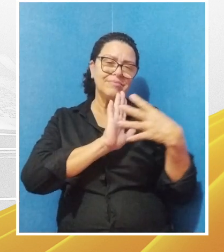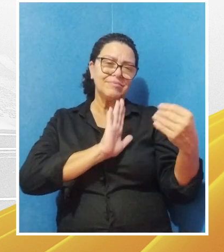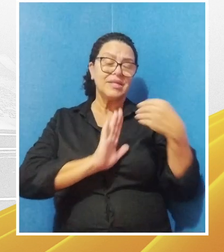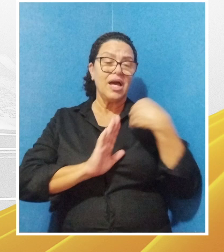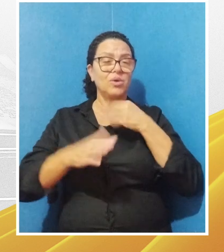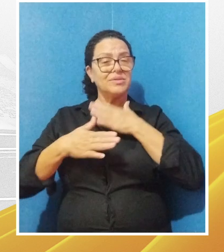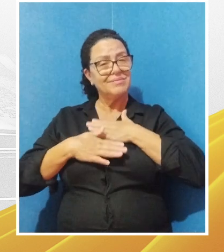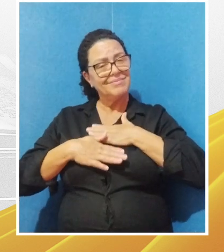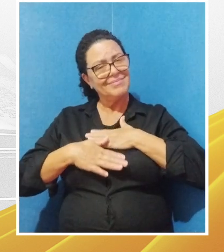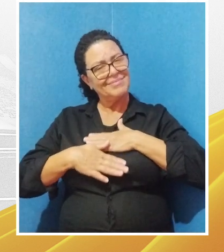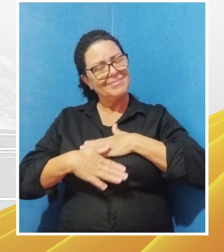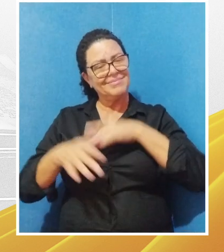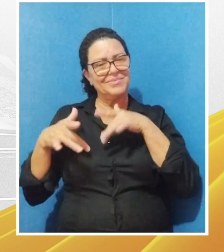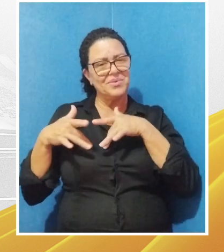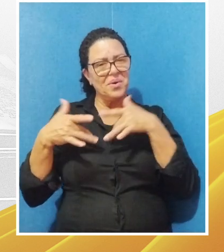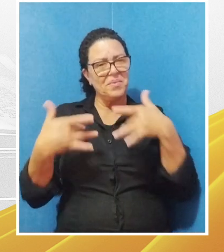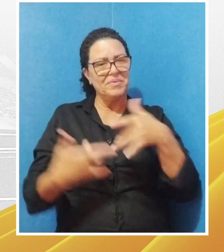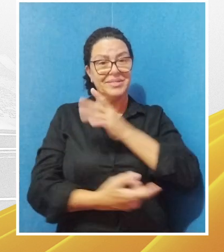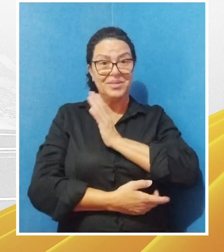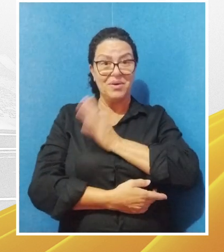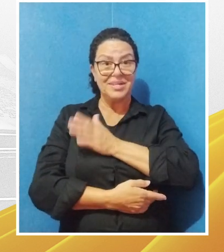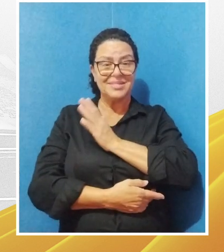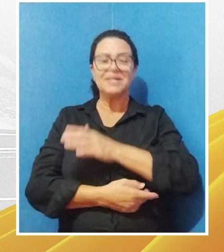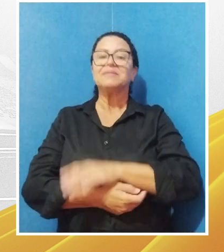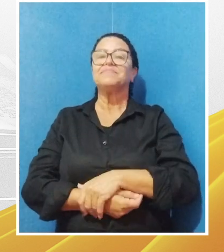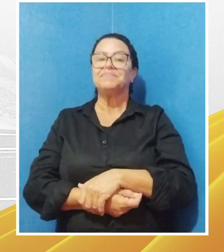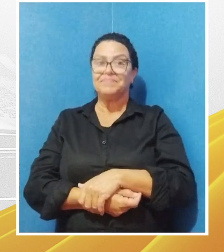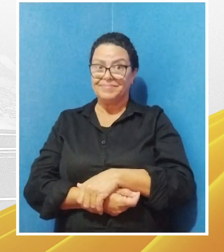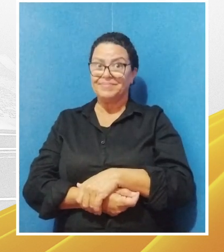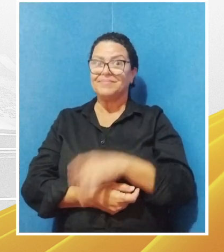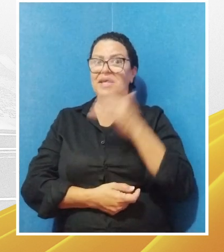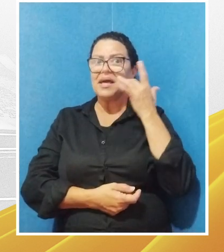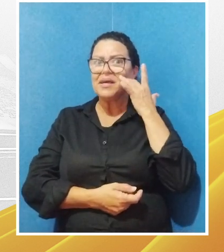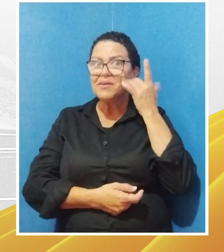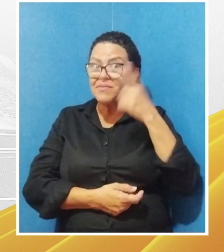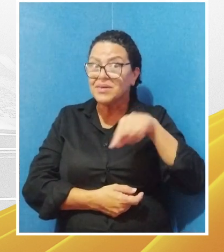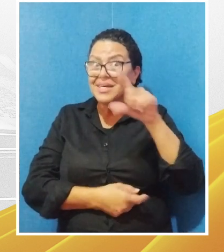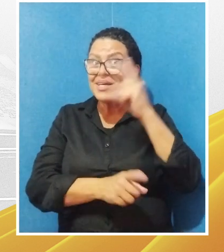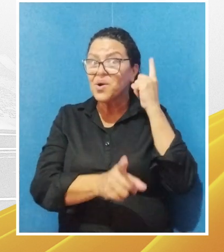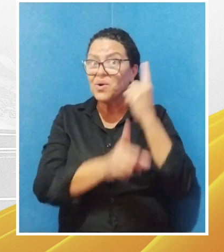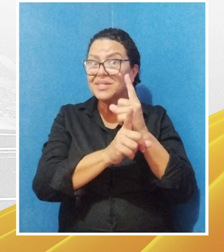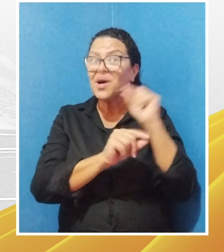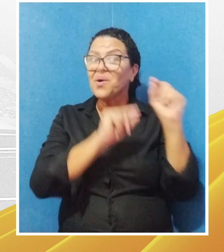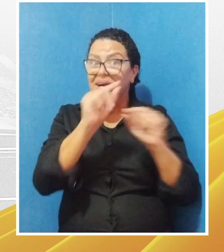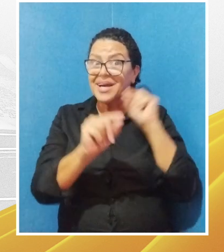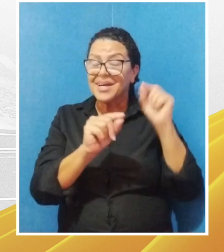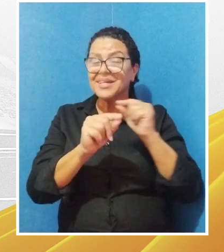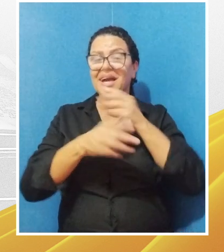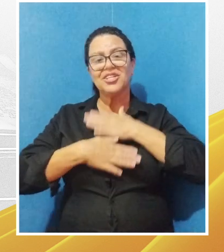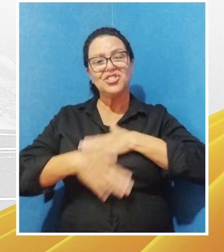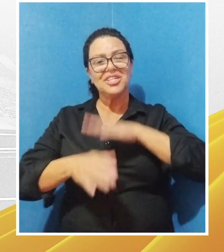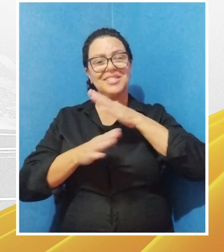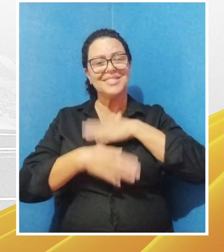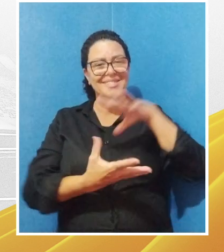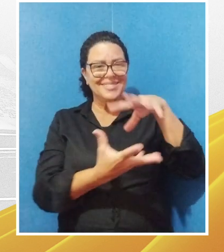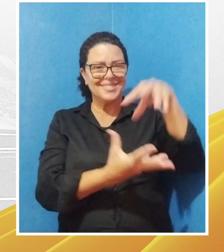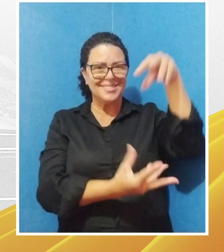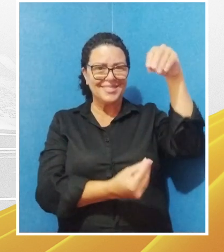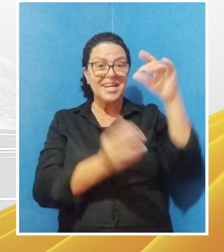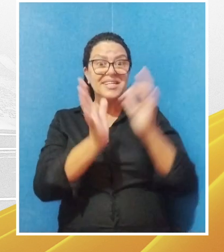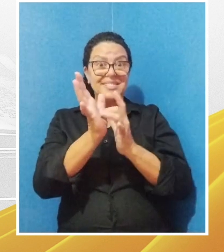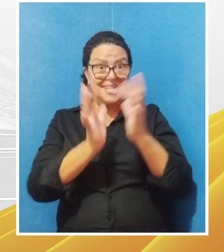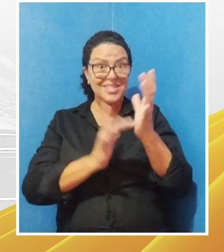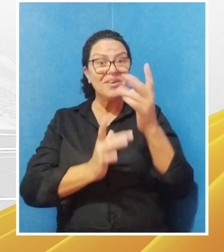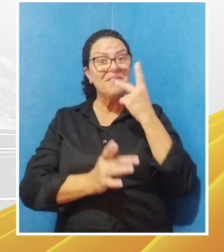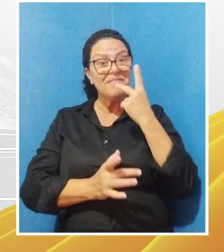que sou manso e humilde de coração, e achareis descanso para as vossas almas. O